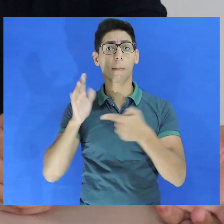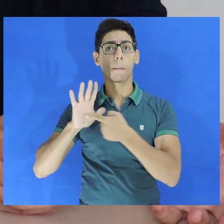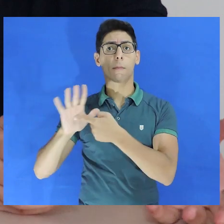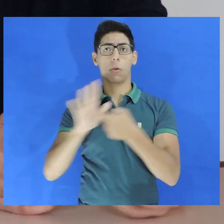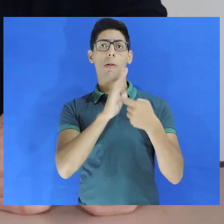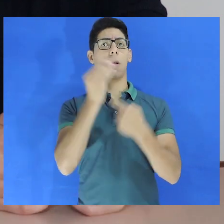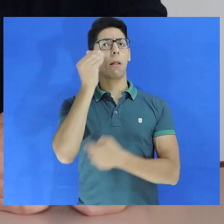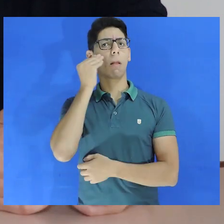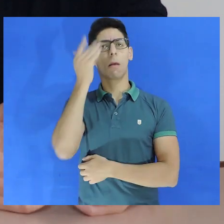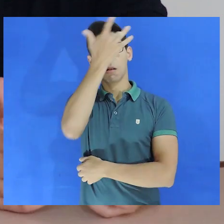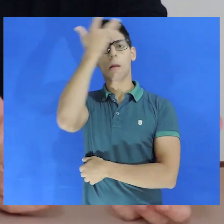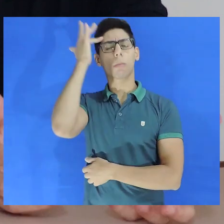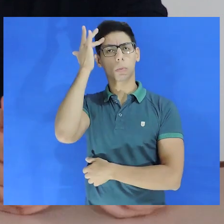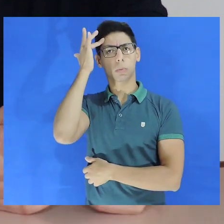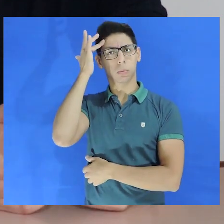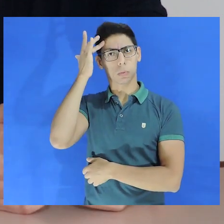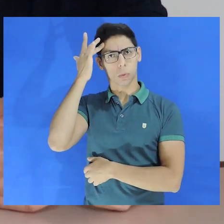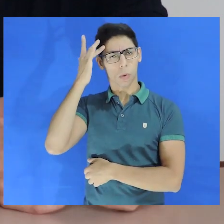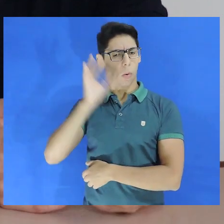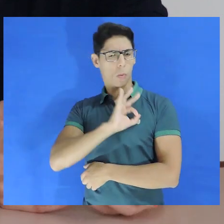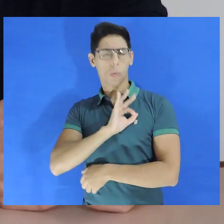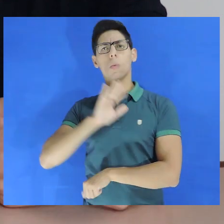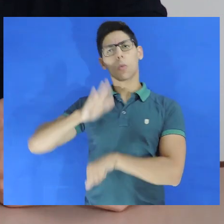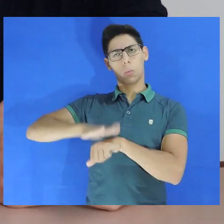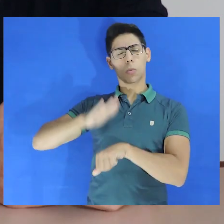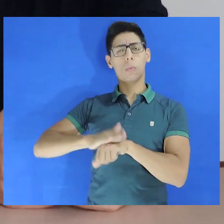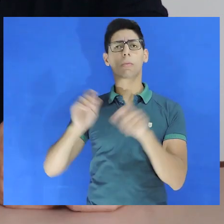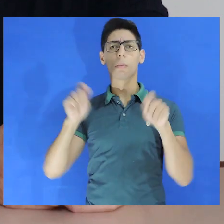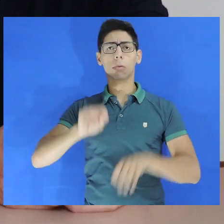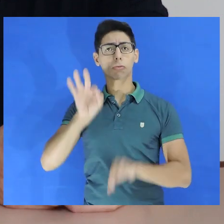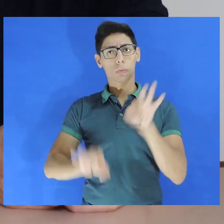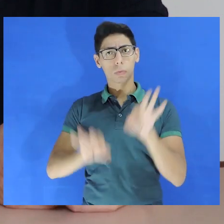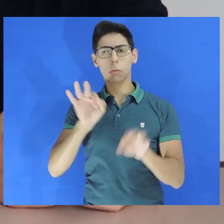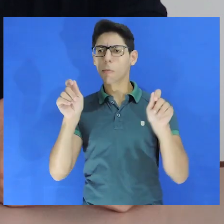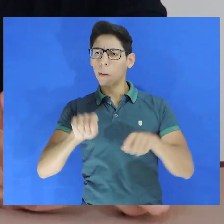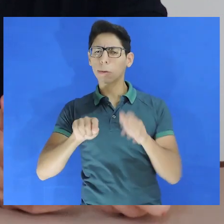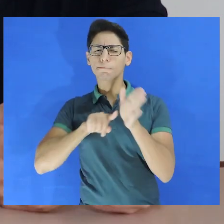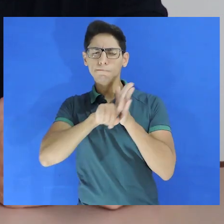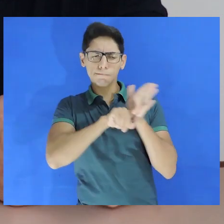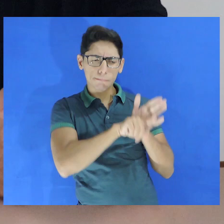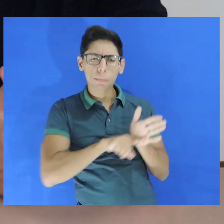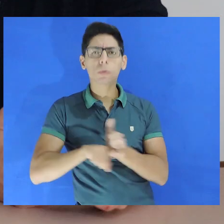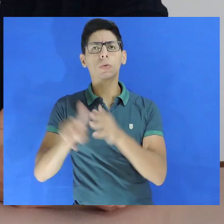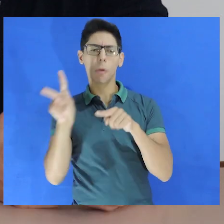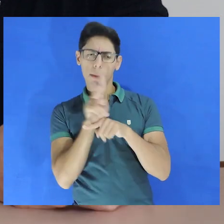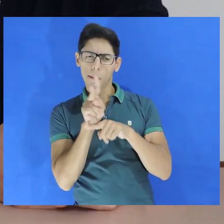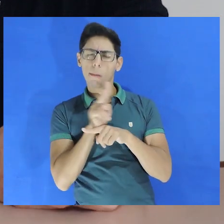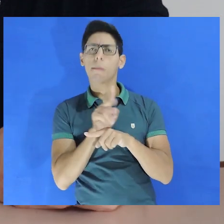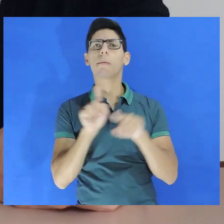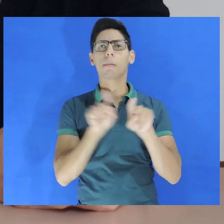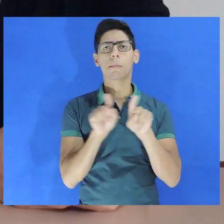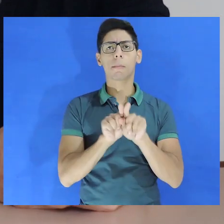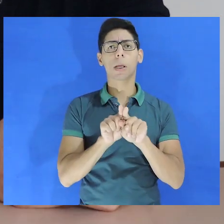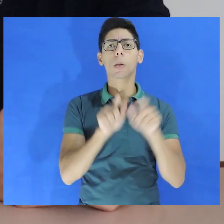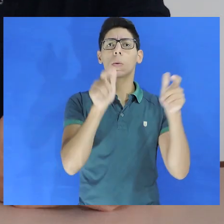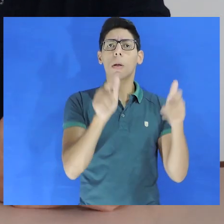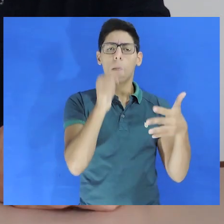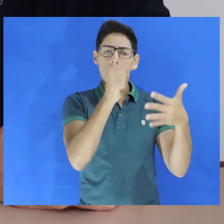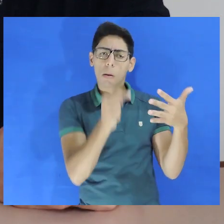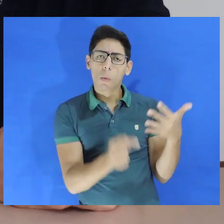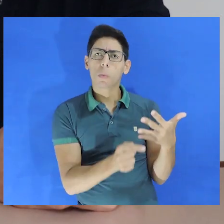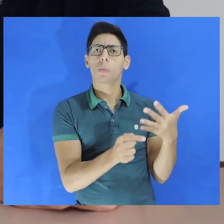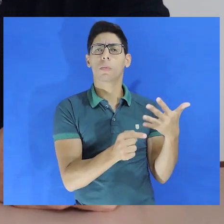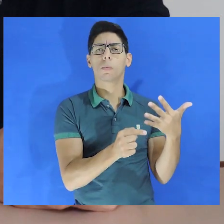mobilizar as autoridades, os órgãos do sistema de justiça, para investigar e fiscalizar as